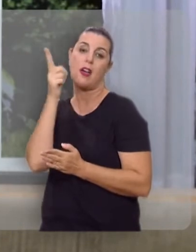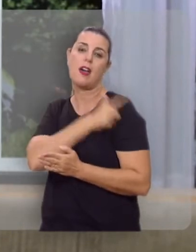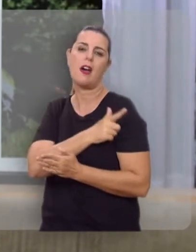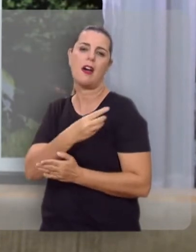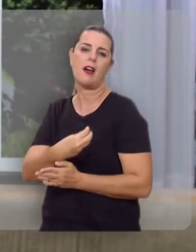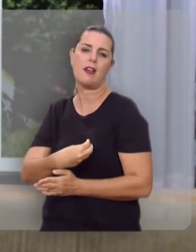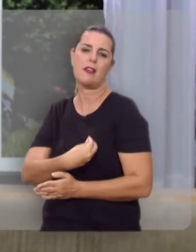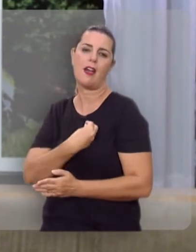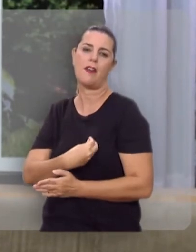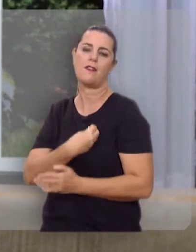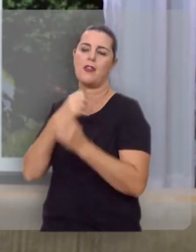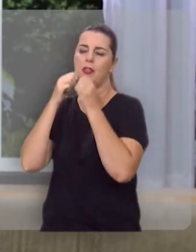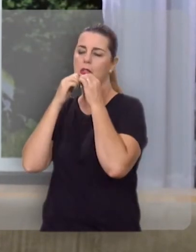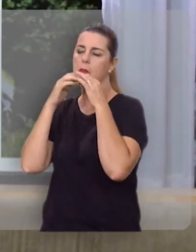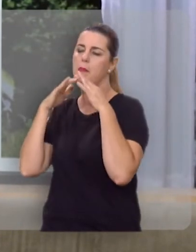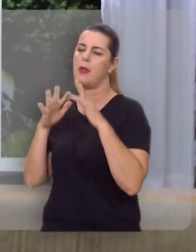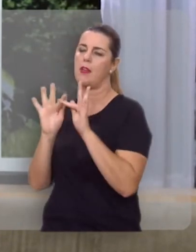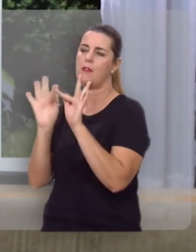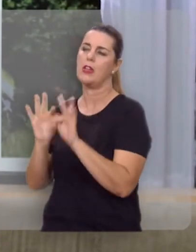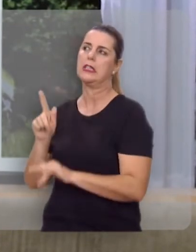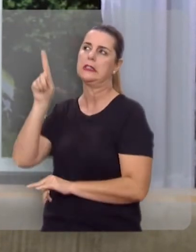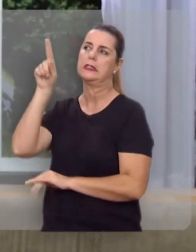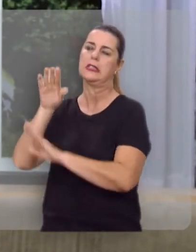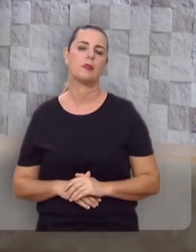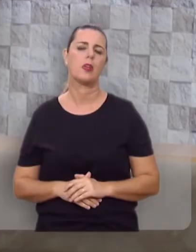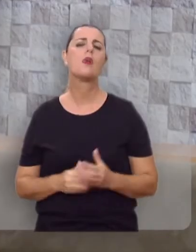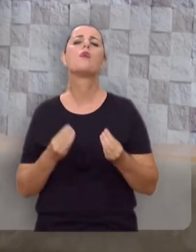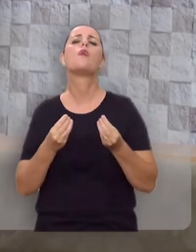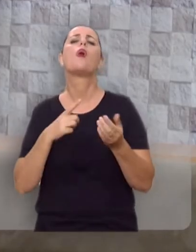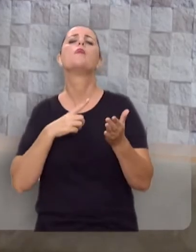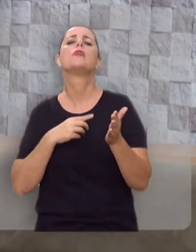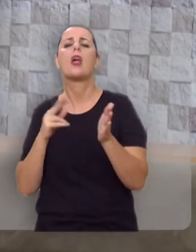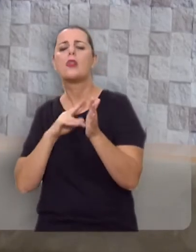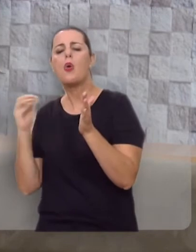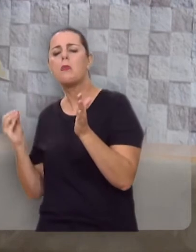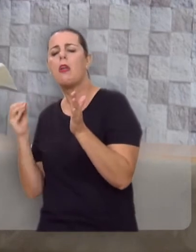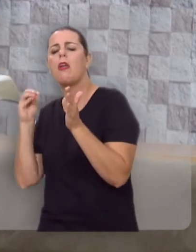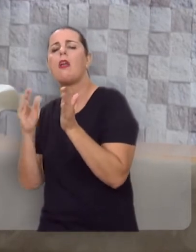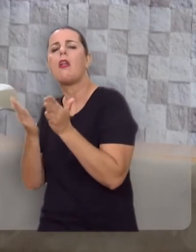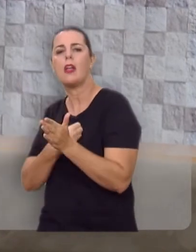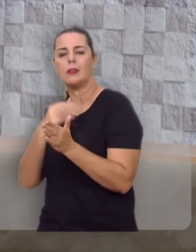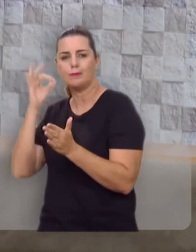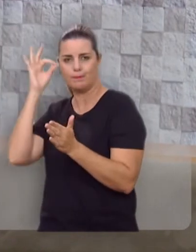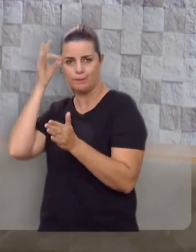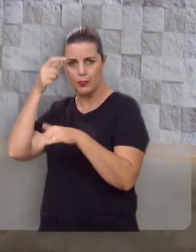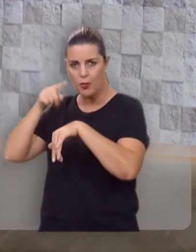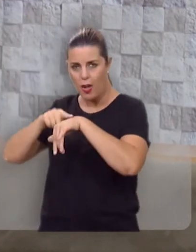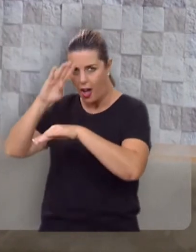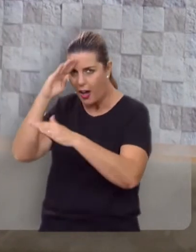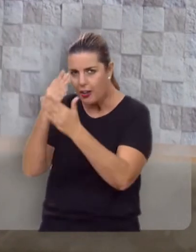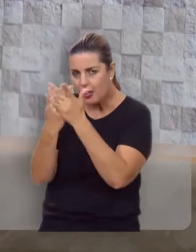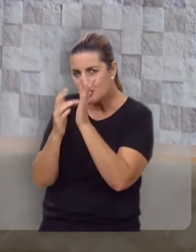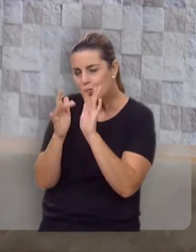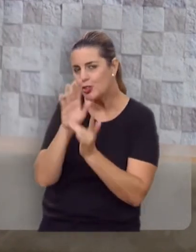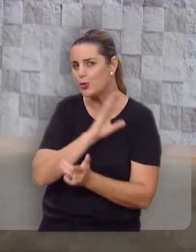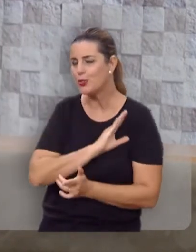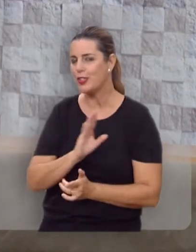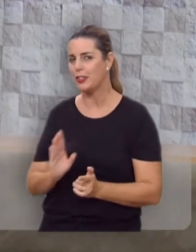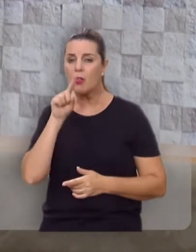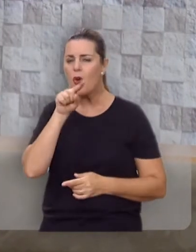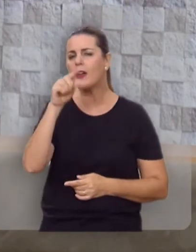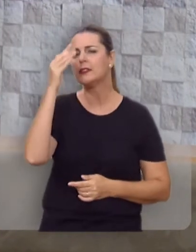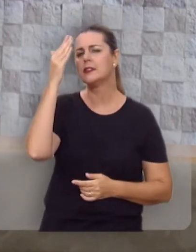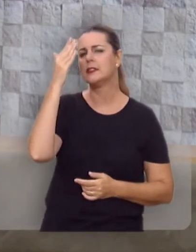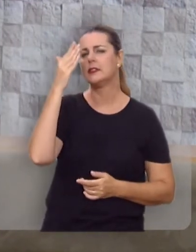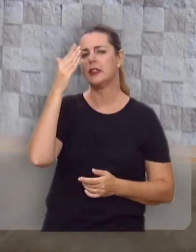desfrutará da bem-aventurança eterna. Como ter o nome escrito no livro da vida? No momento em que você crê no Senhor Jesus